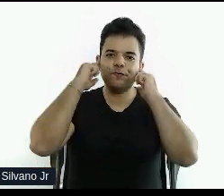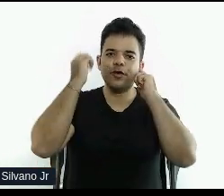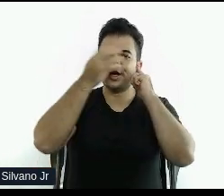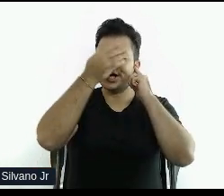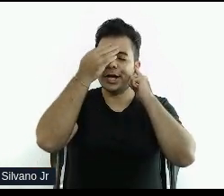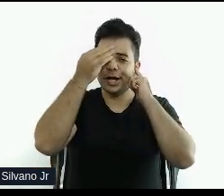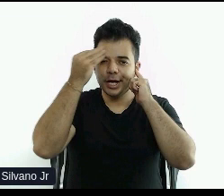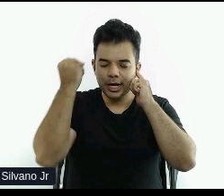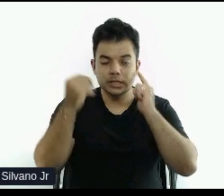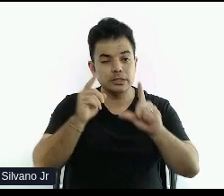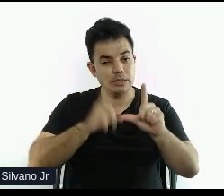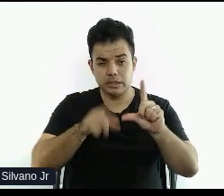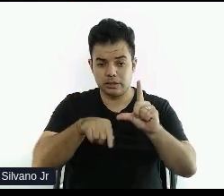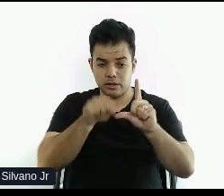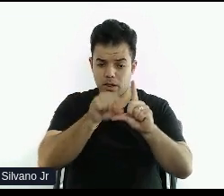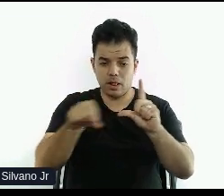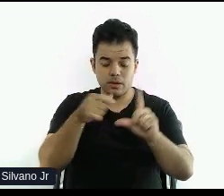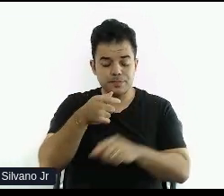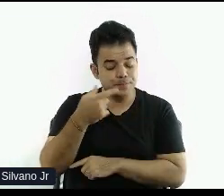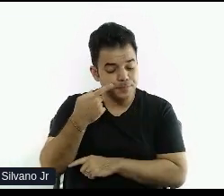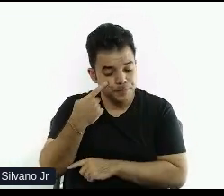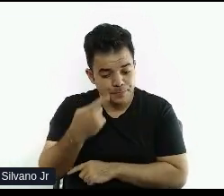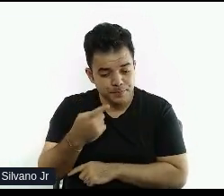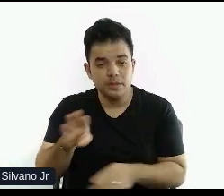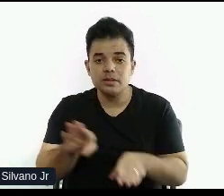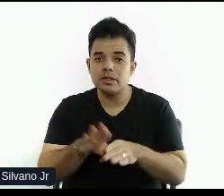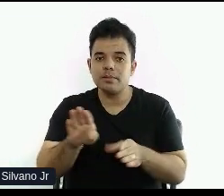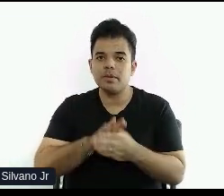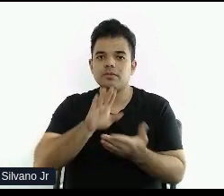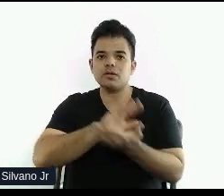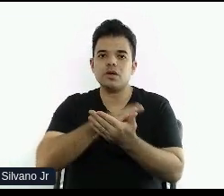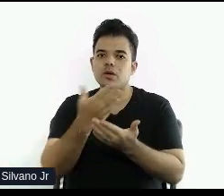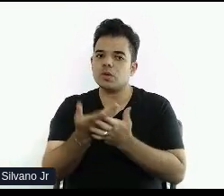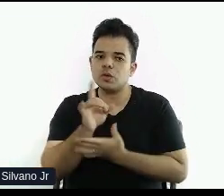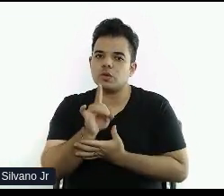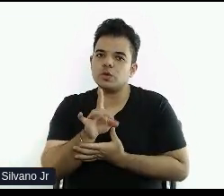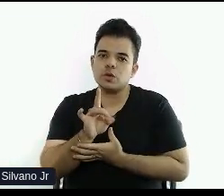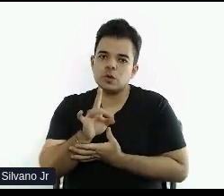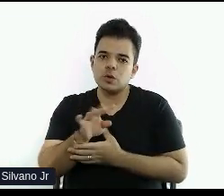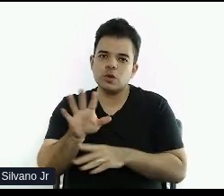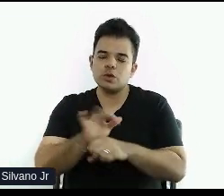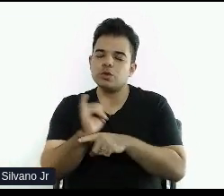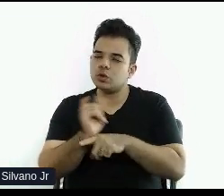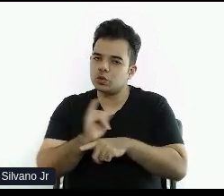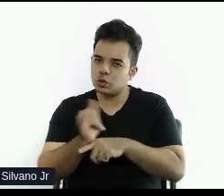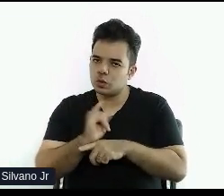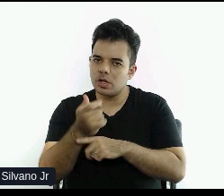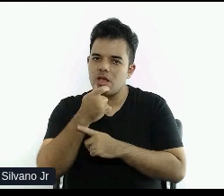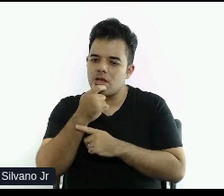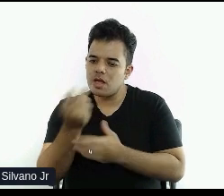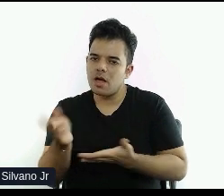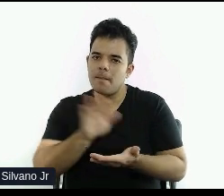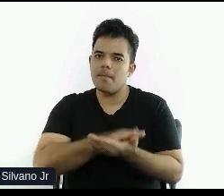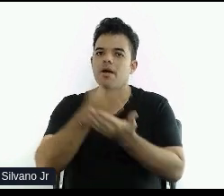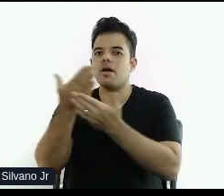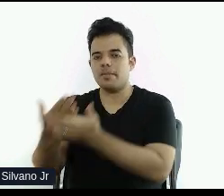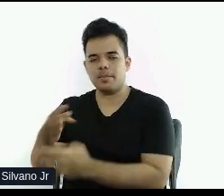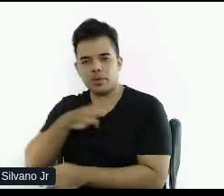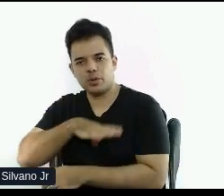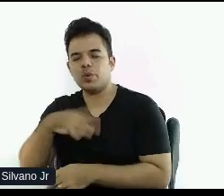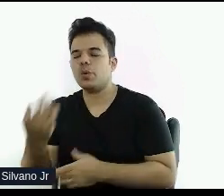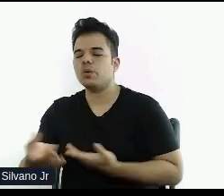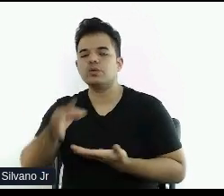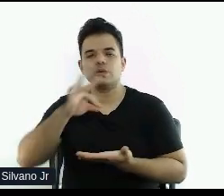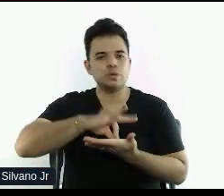ativei as legendas, usei o tradutor automático num vídeo do YouTube para entender o que estava sendo dito, usei o GPS, um mapa